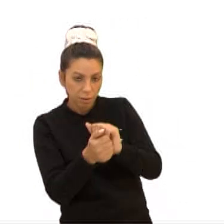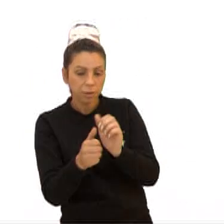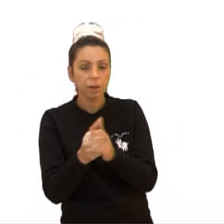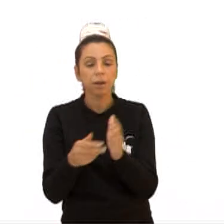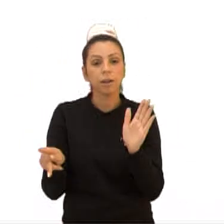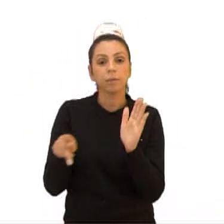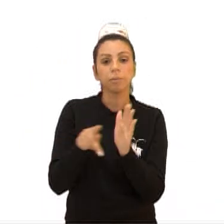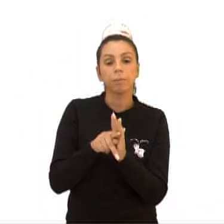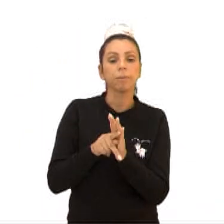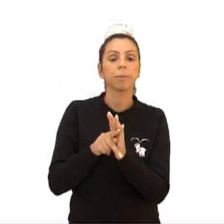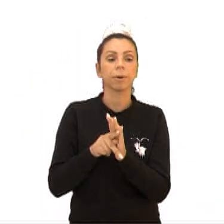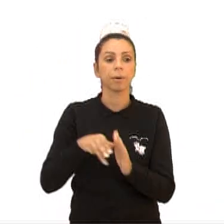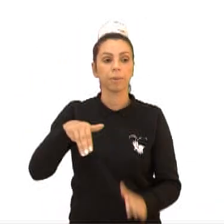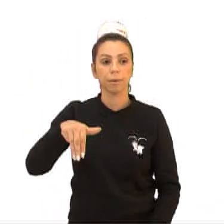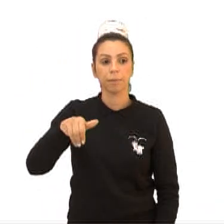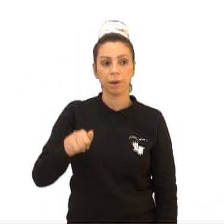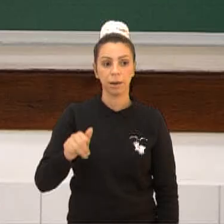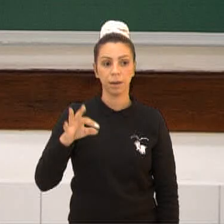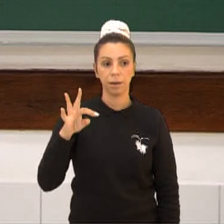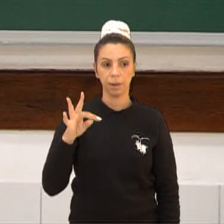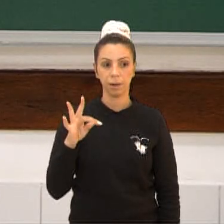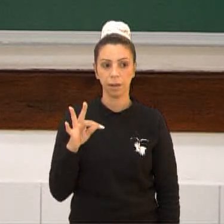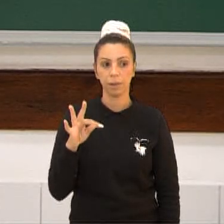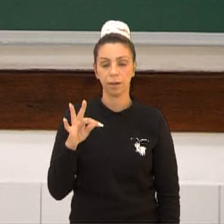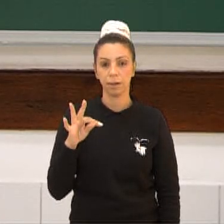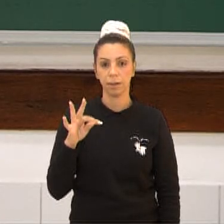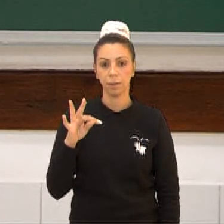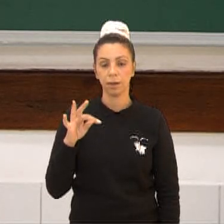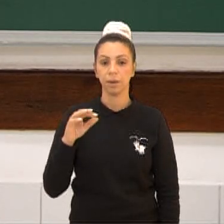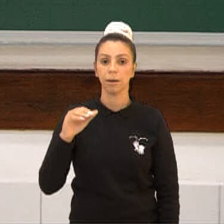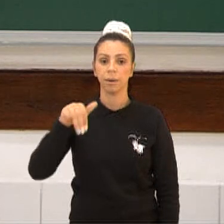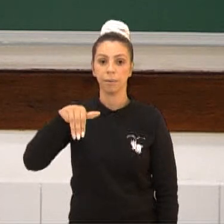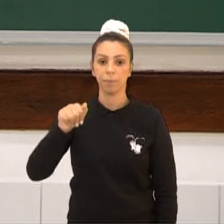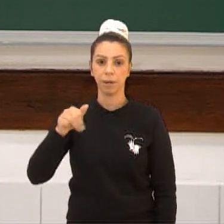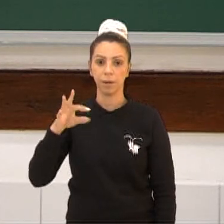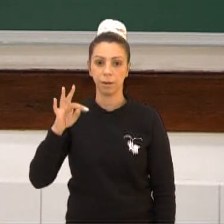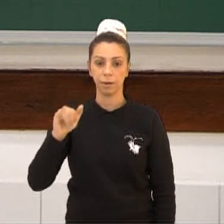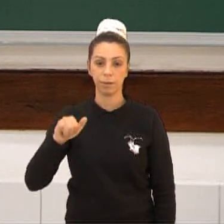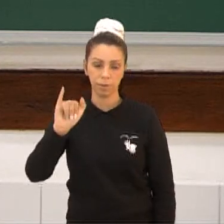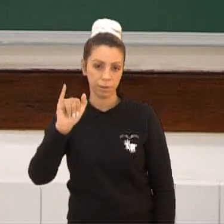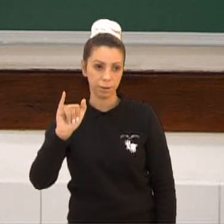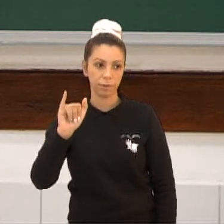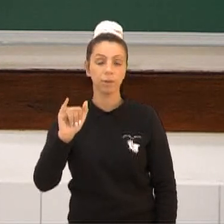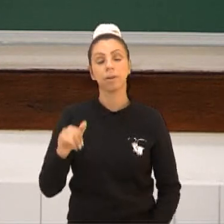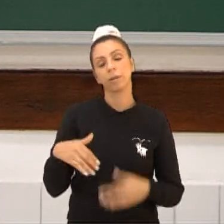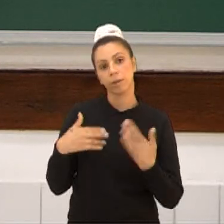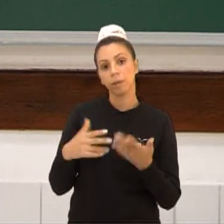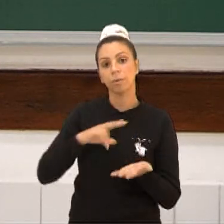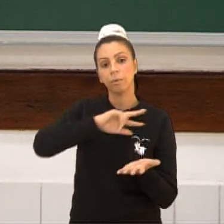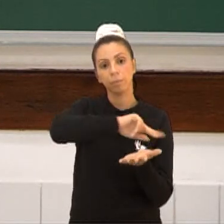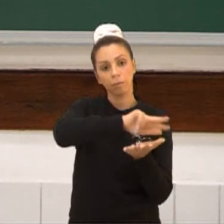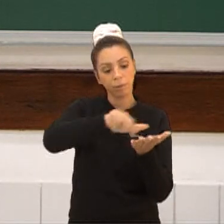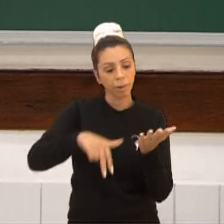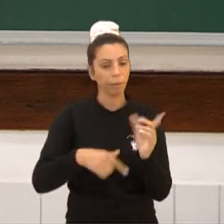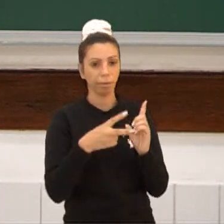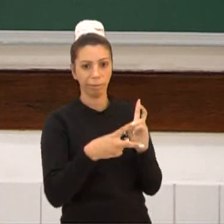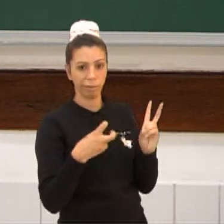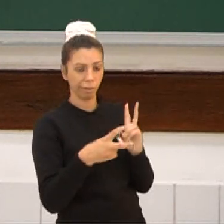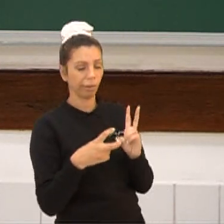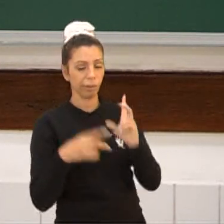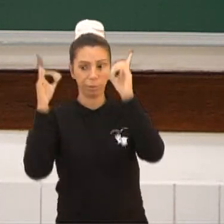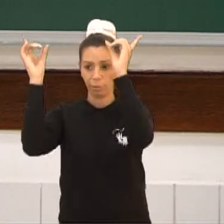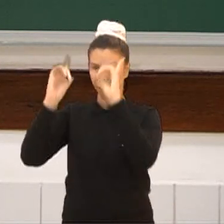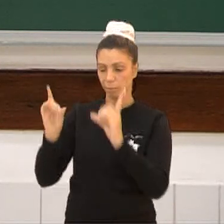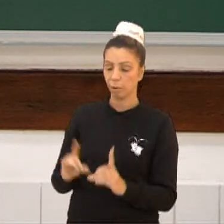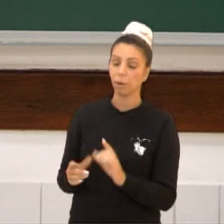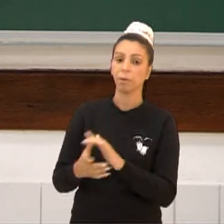etnia mati. O interessante é que dentro da cultura indígena, eles têm um panteão de deuses, vários deuses. E eles estão muito ligados aos